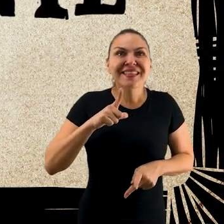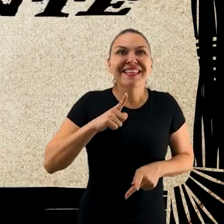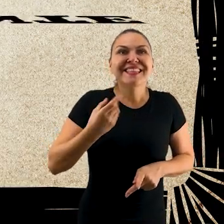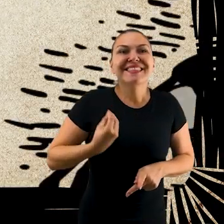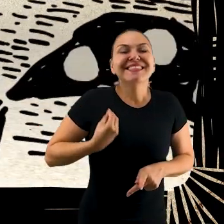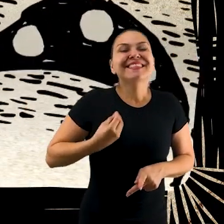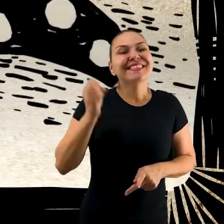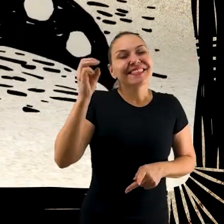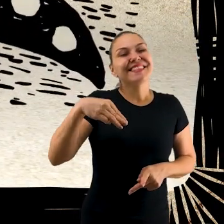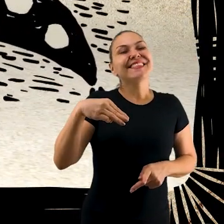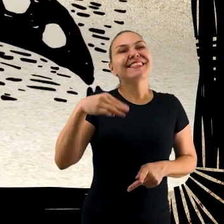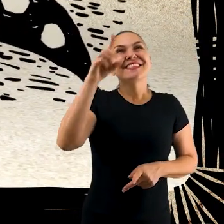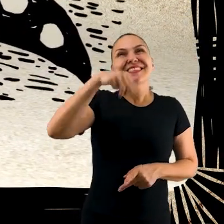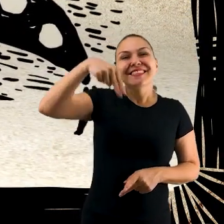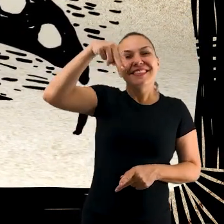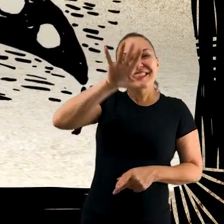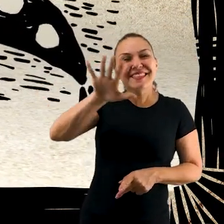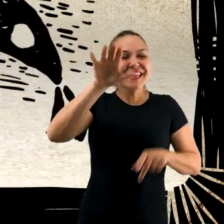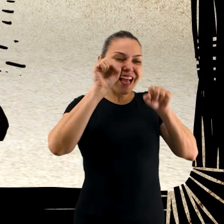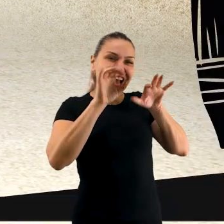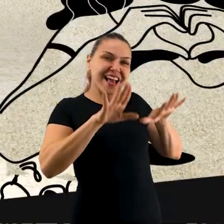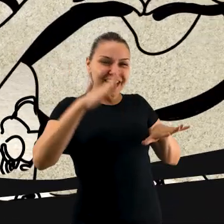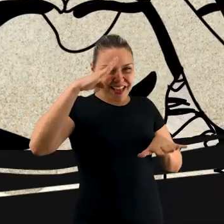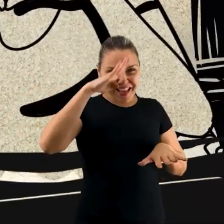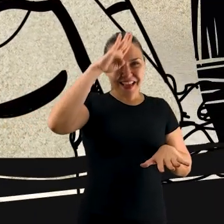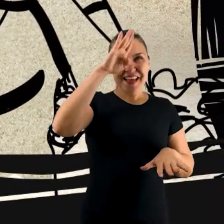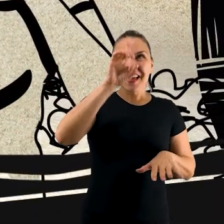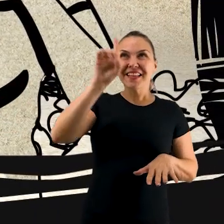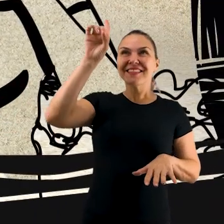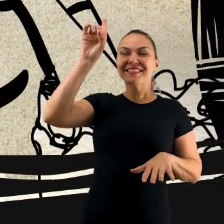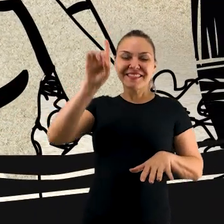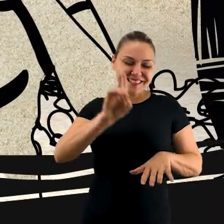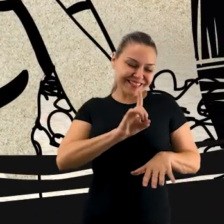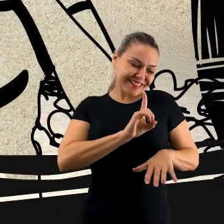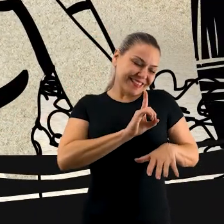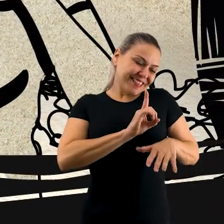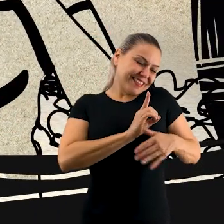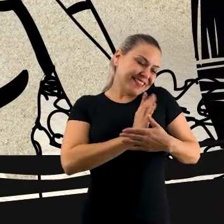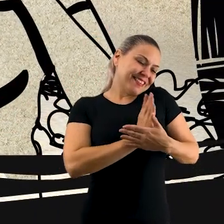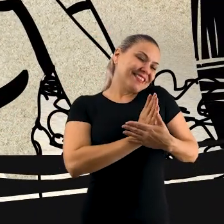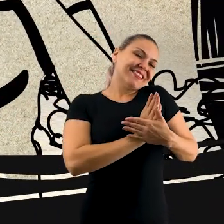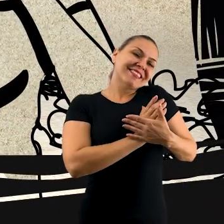gente, o Nordeste abençoa o Presidente, Bolsonaro tem Deus no coração.